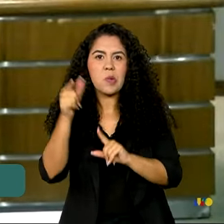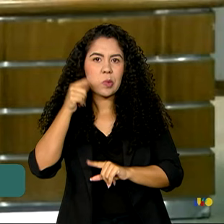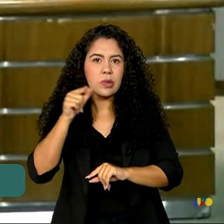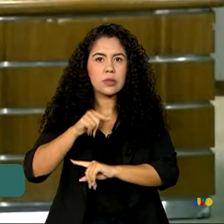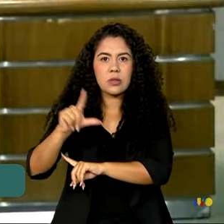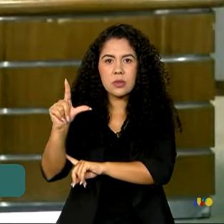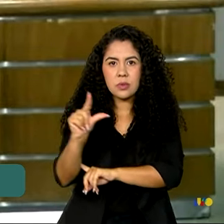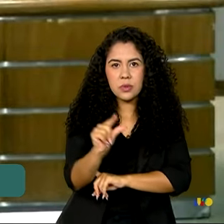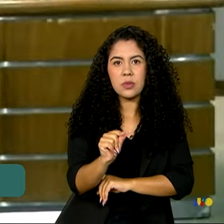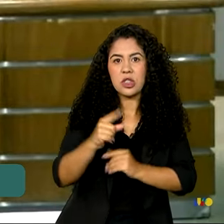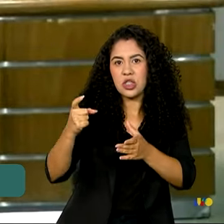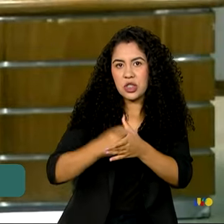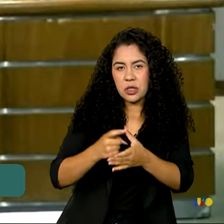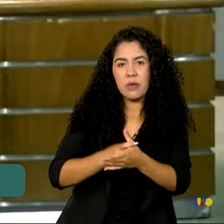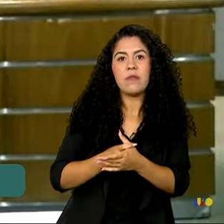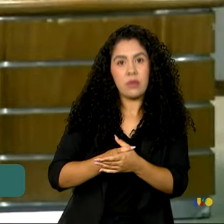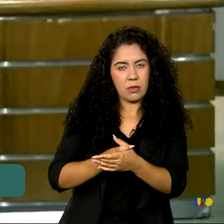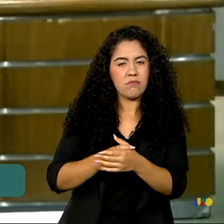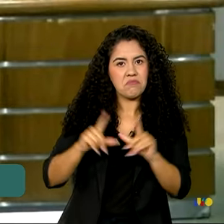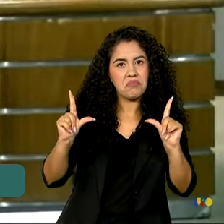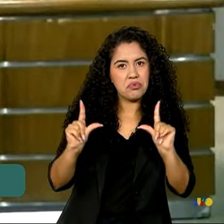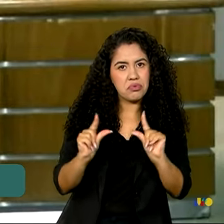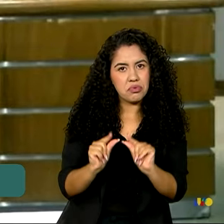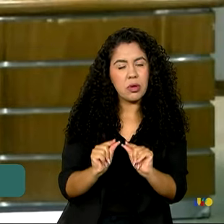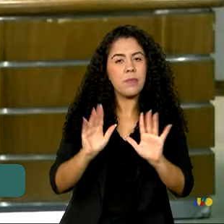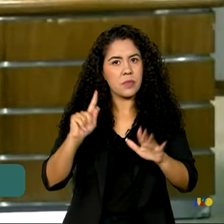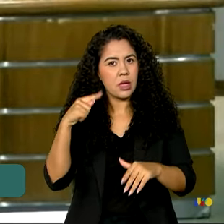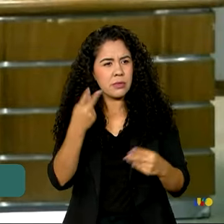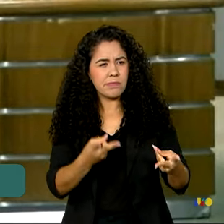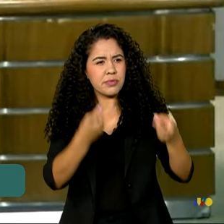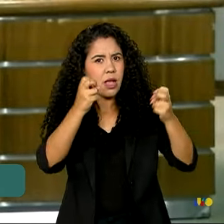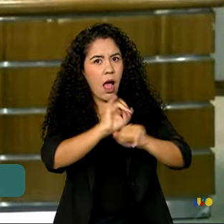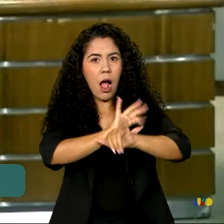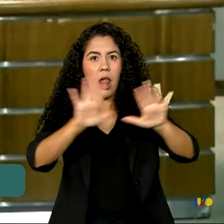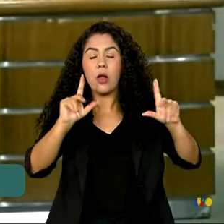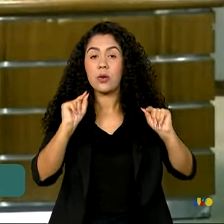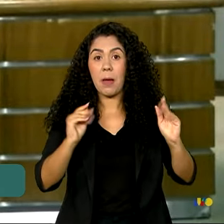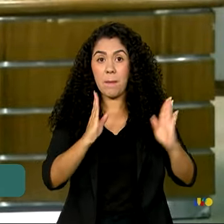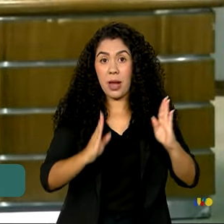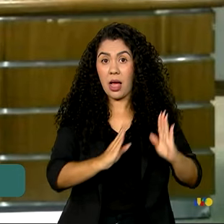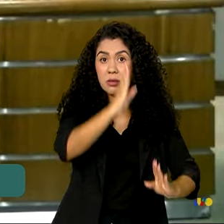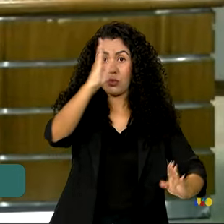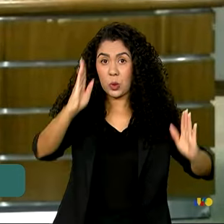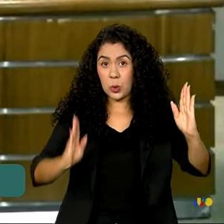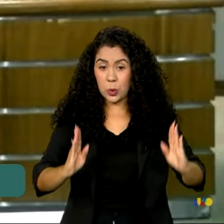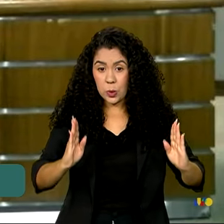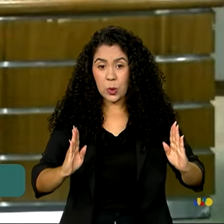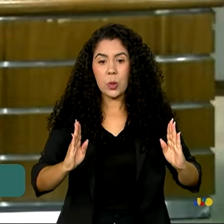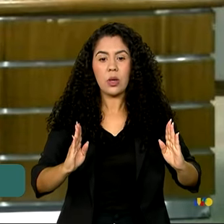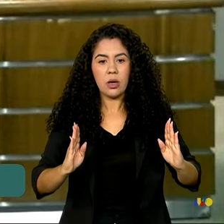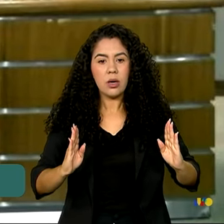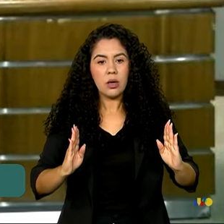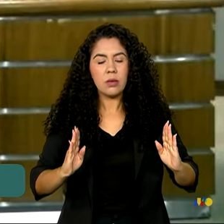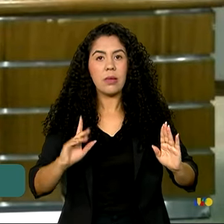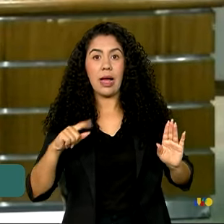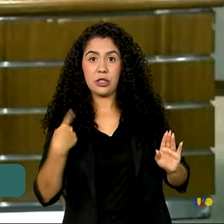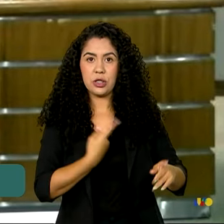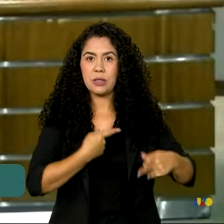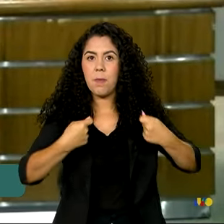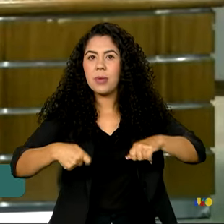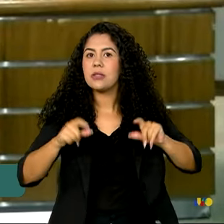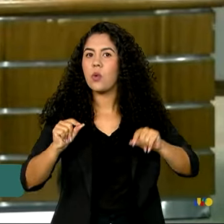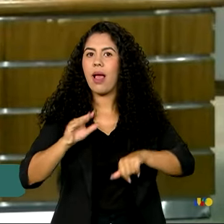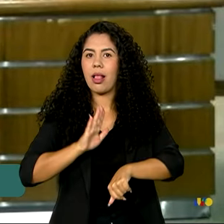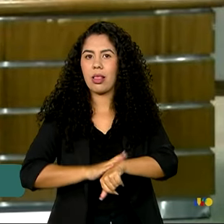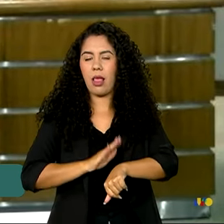déficit fiscal. É isso que nós estamos vendo no Focus, por exemplo. No longo prazo, a gente precisa de tempo, primeiro